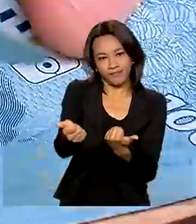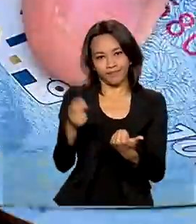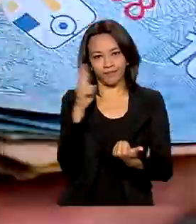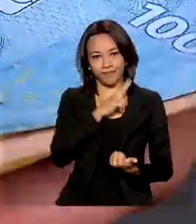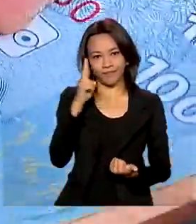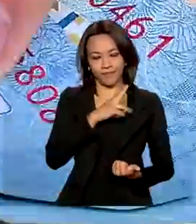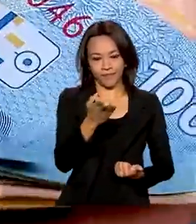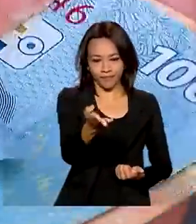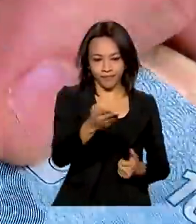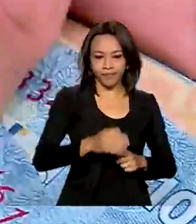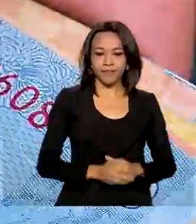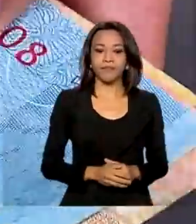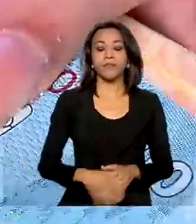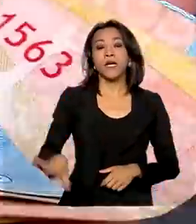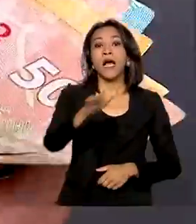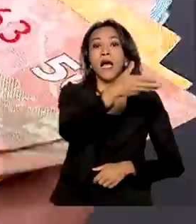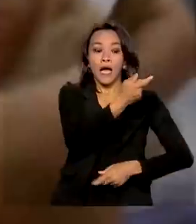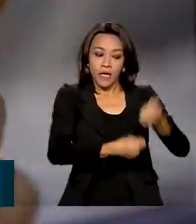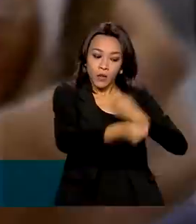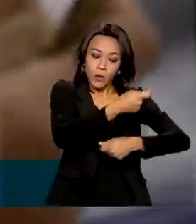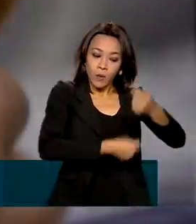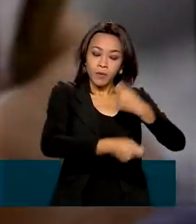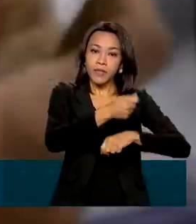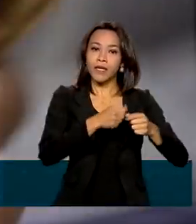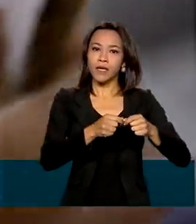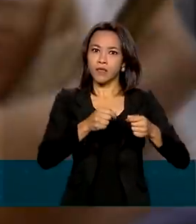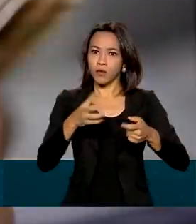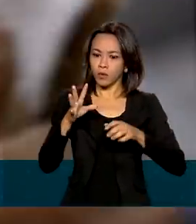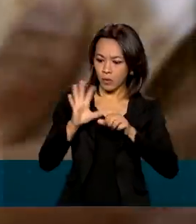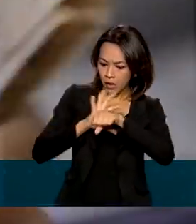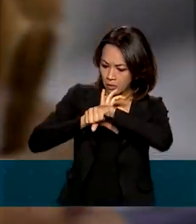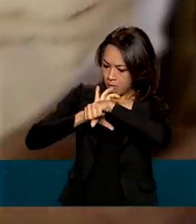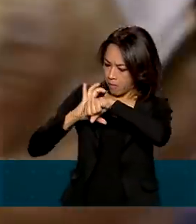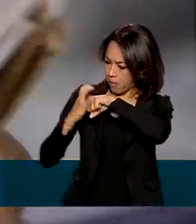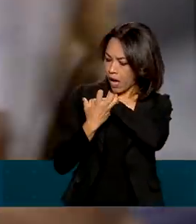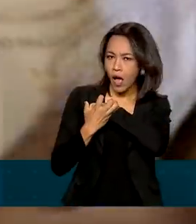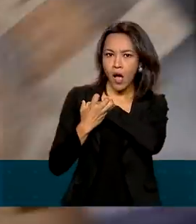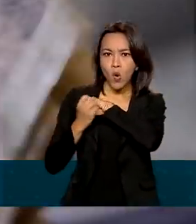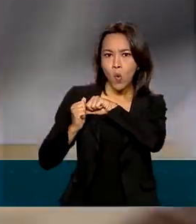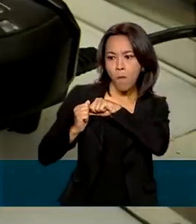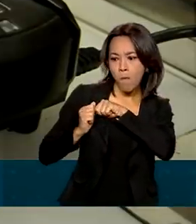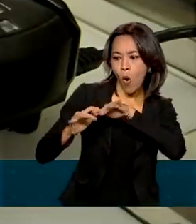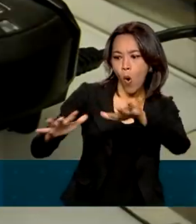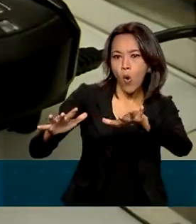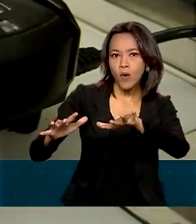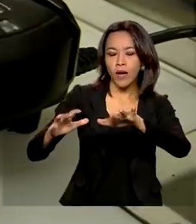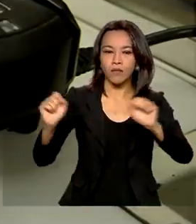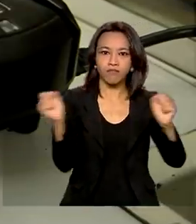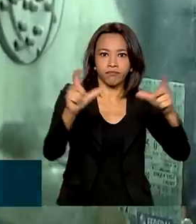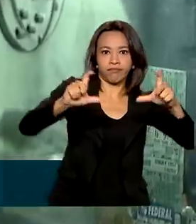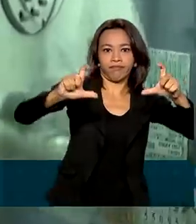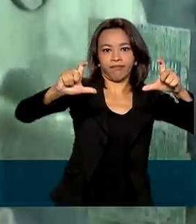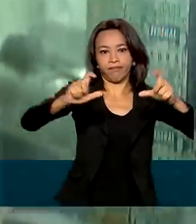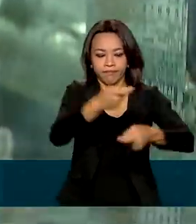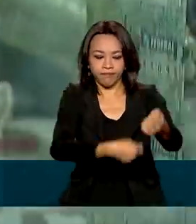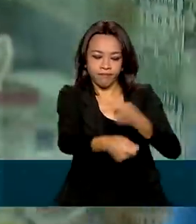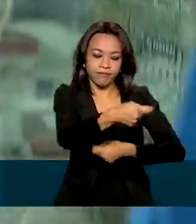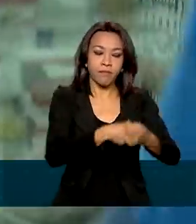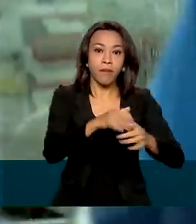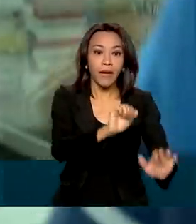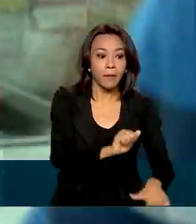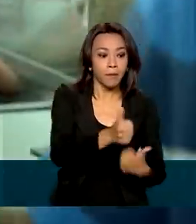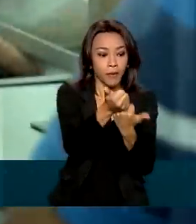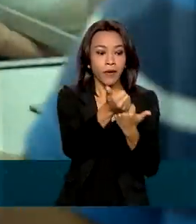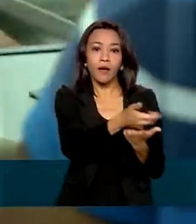A economia acendeu o alerta assim que a palavra pandemia entrou para o cotidiano dos brasileiros. Para socorrer os mais